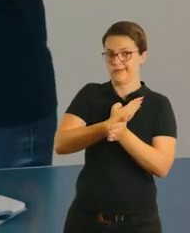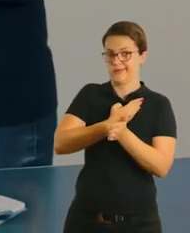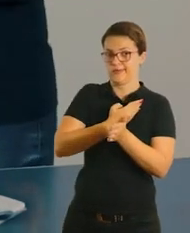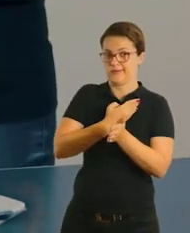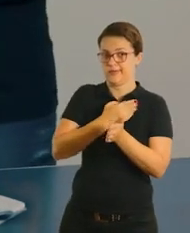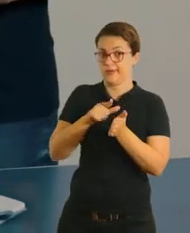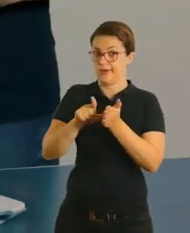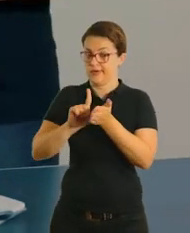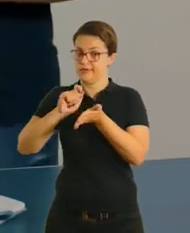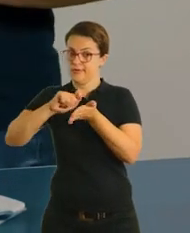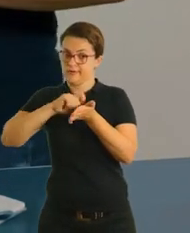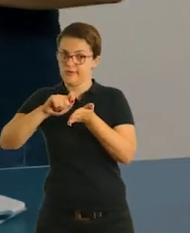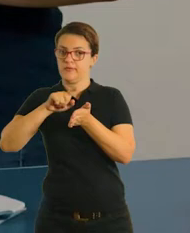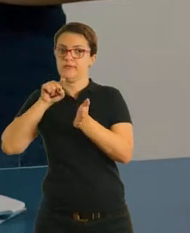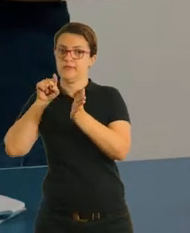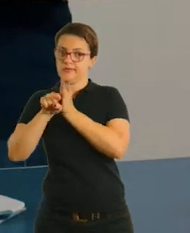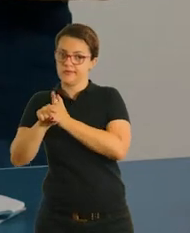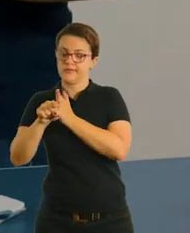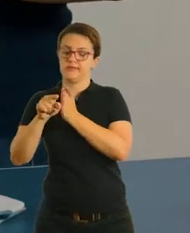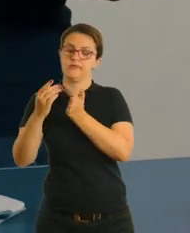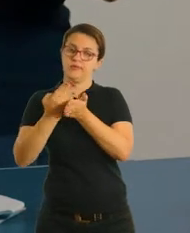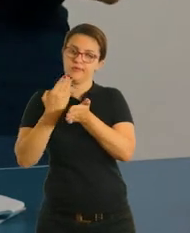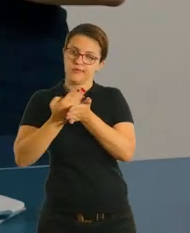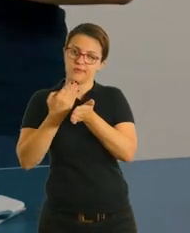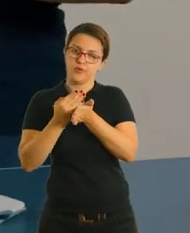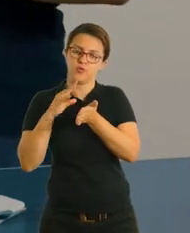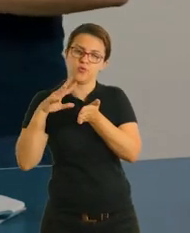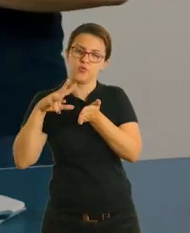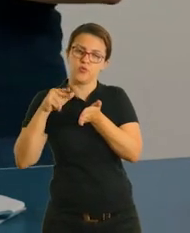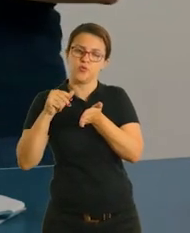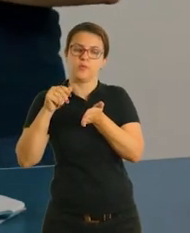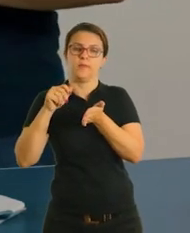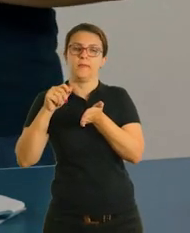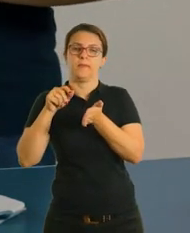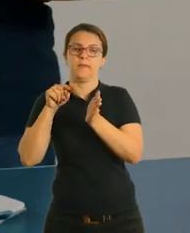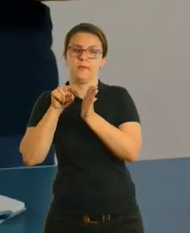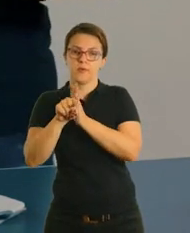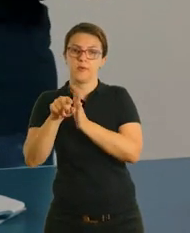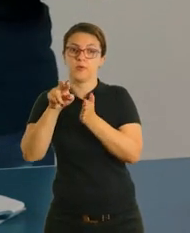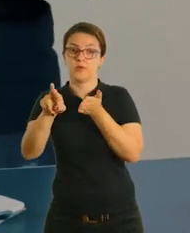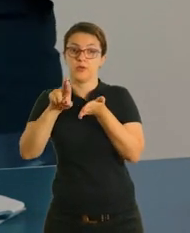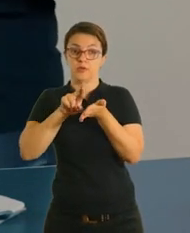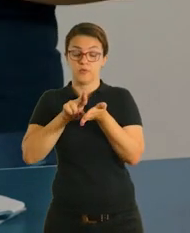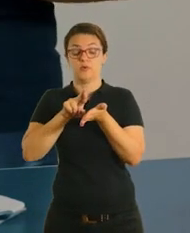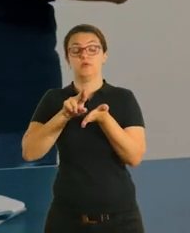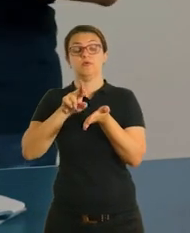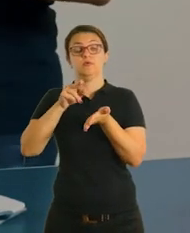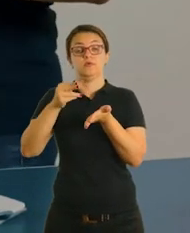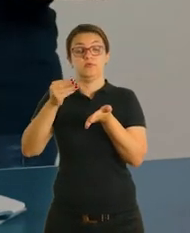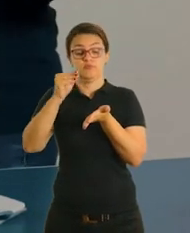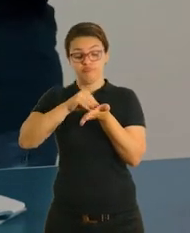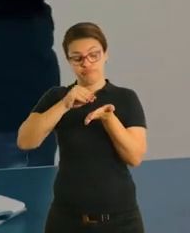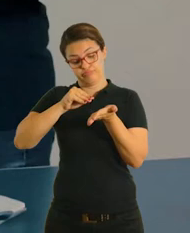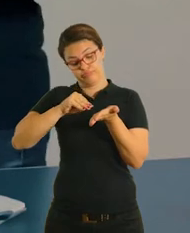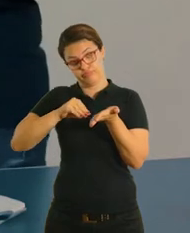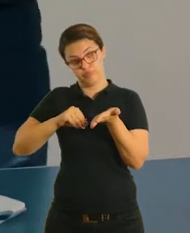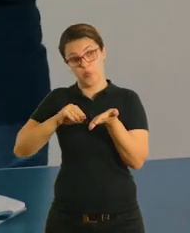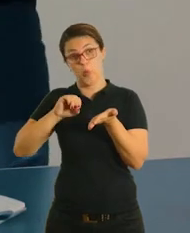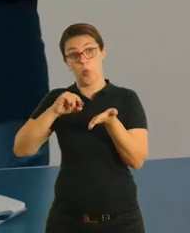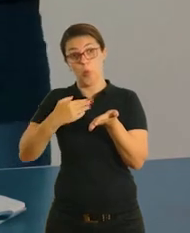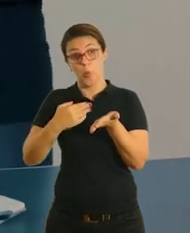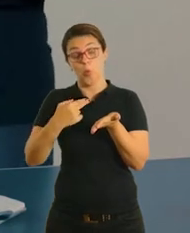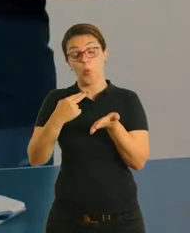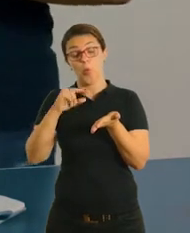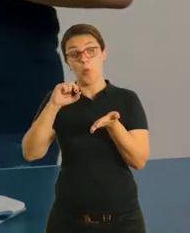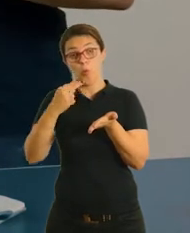deixe as perguntas prontas, tá? Registre todas as perguntas e respostas através da escrita no caderno ou